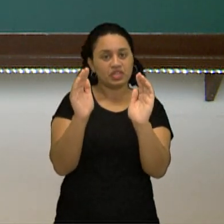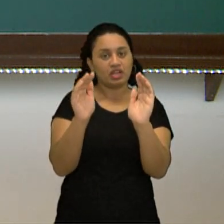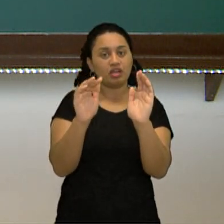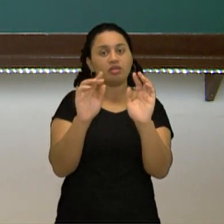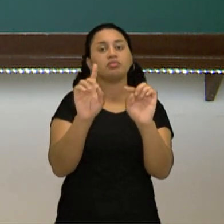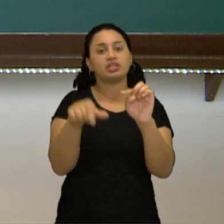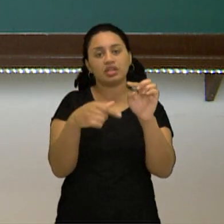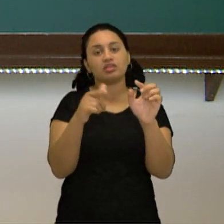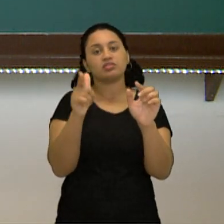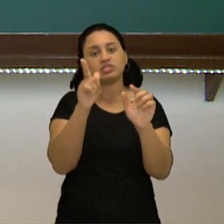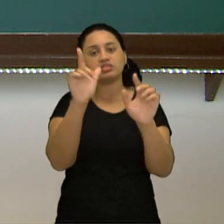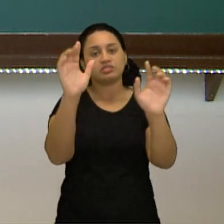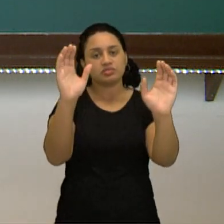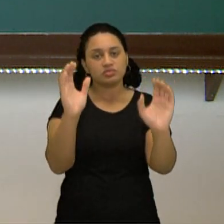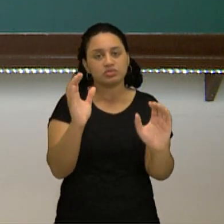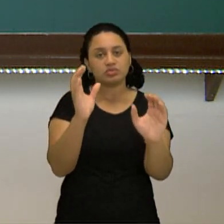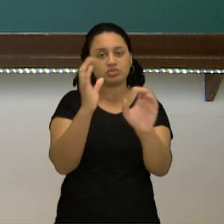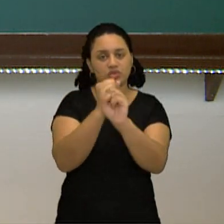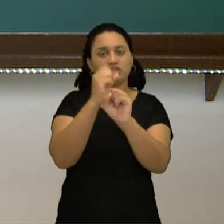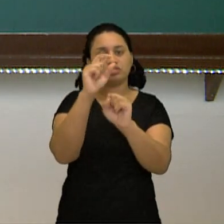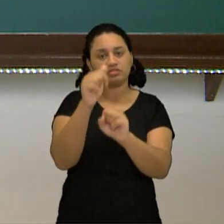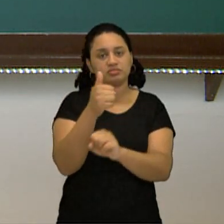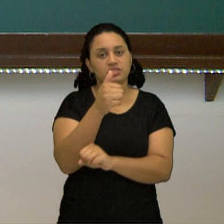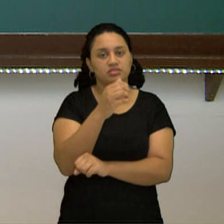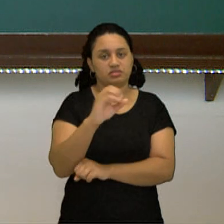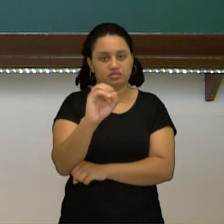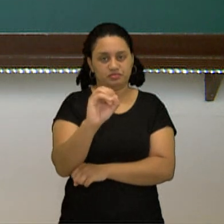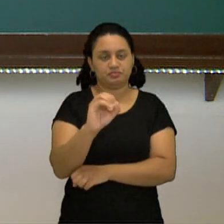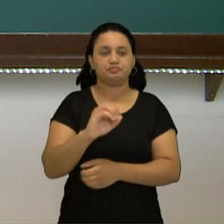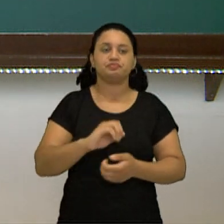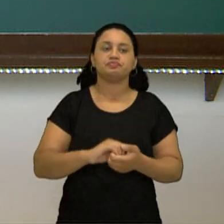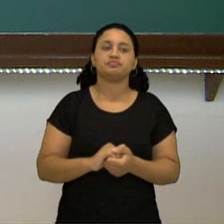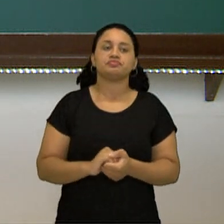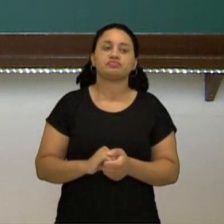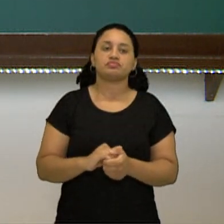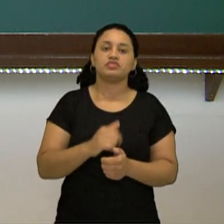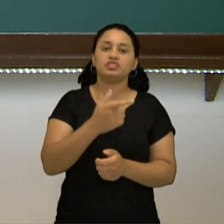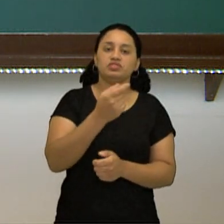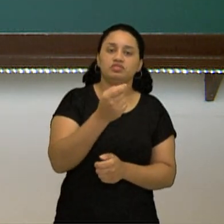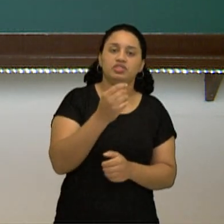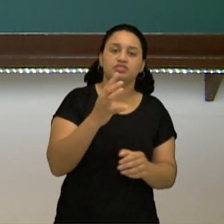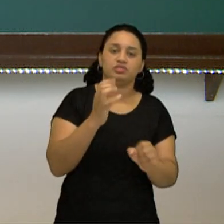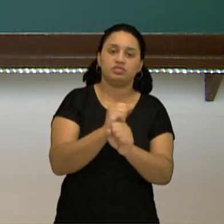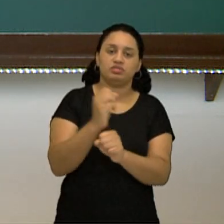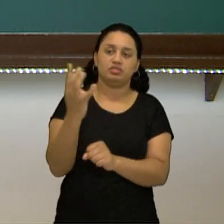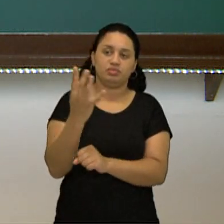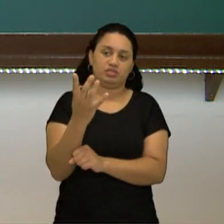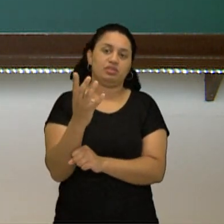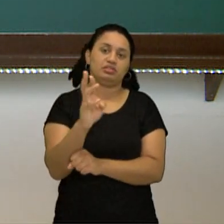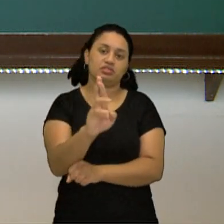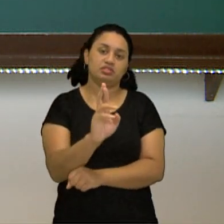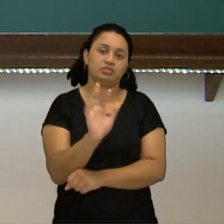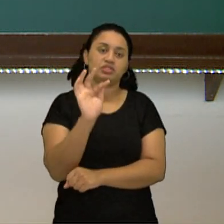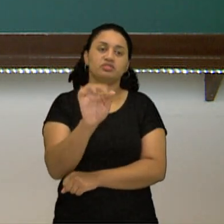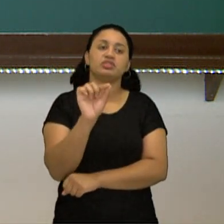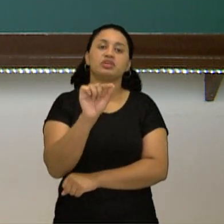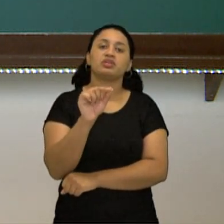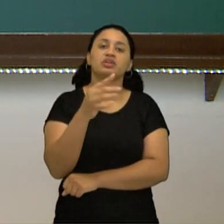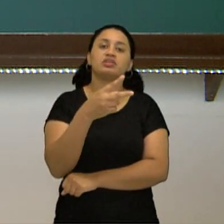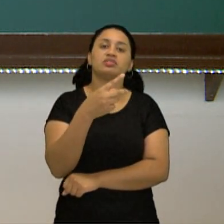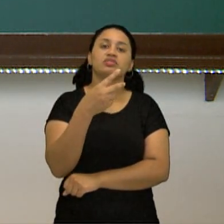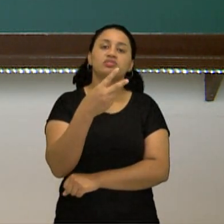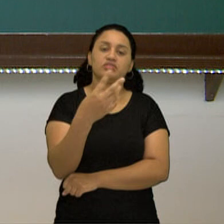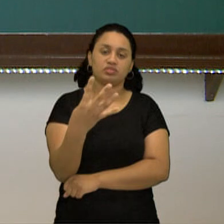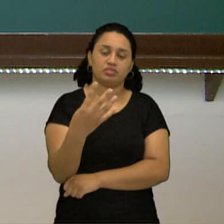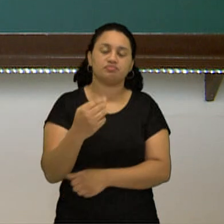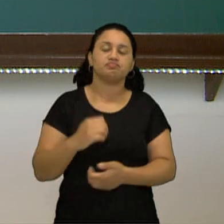formar um grupinho de 10. 5 mais 5, 10. 20 mais 4, 24. Quer ver um outro exemplo? Se eu falo